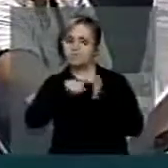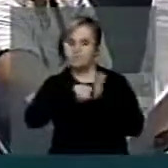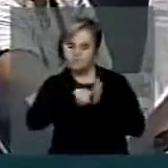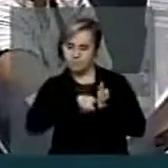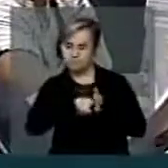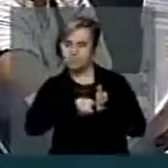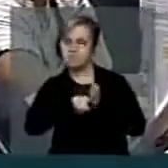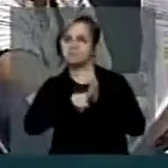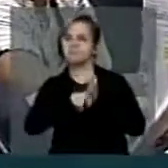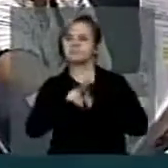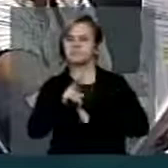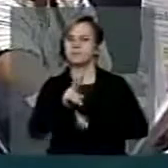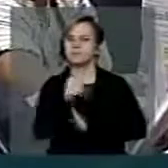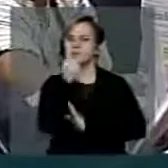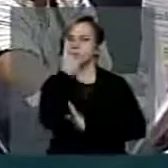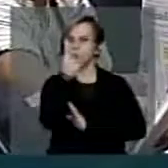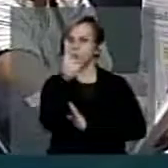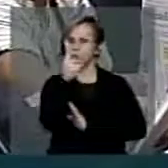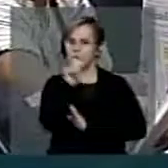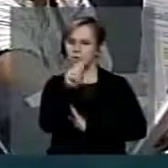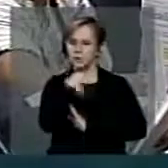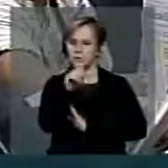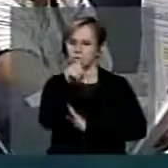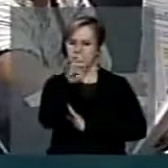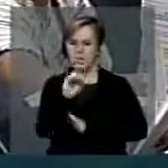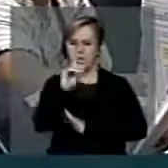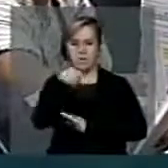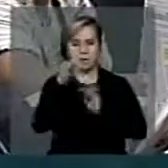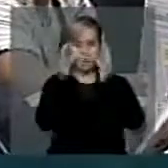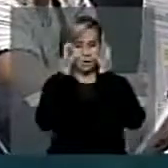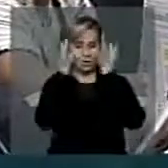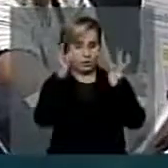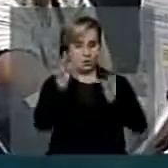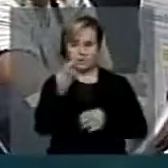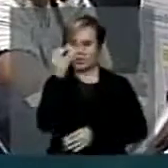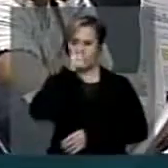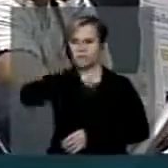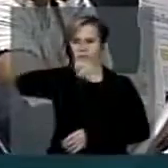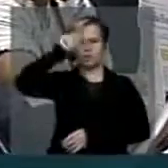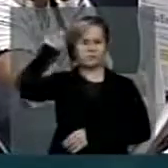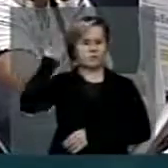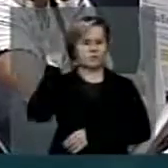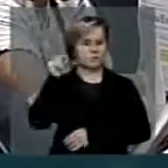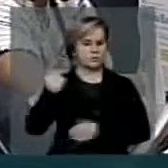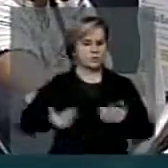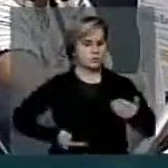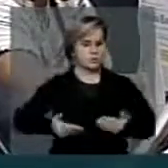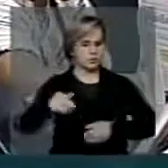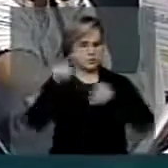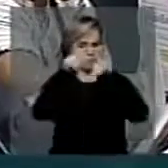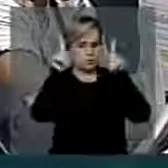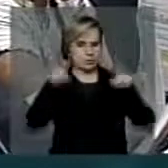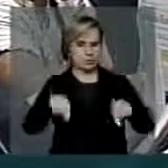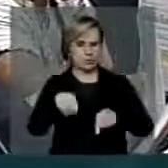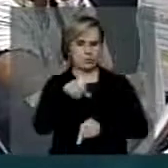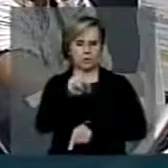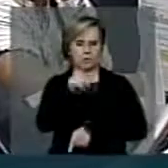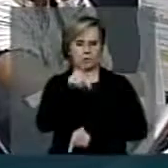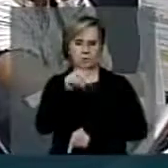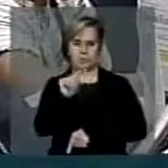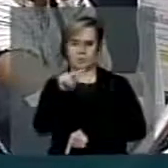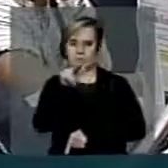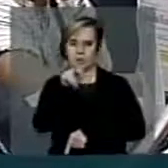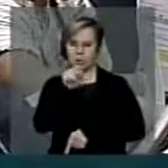Um desses anexos é o depoimento que um antigo funcionário do SP1, SP1, SPI,